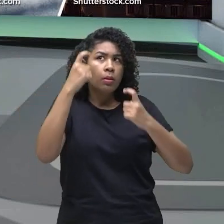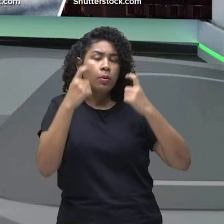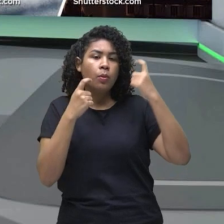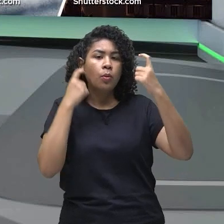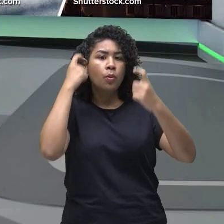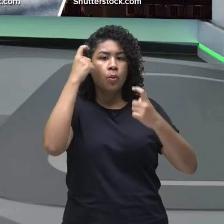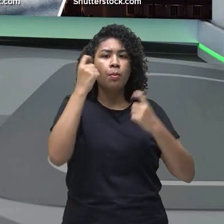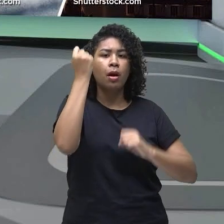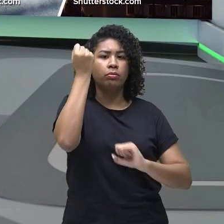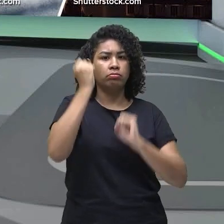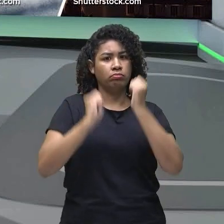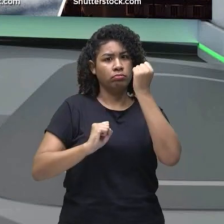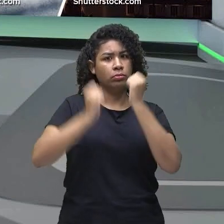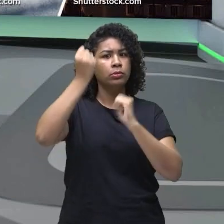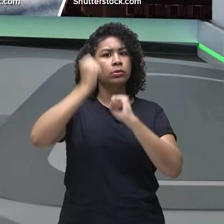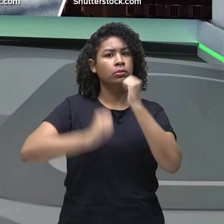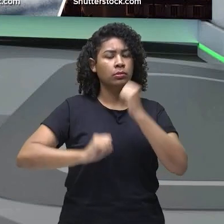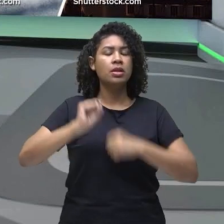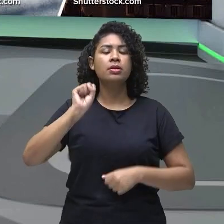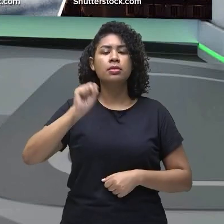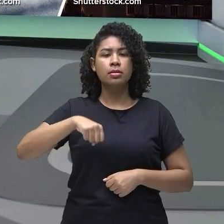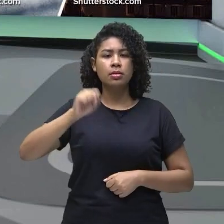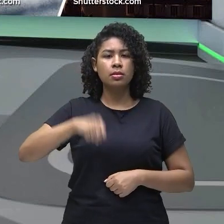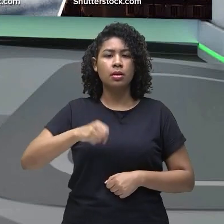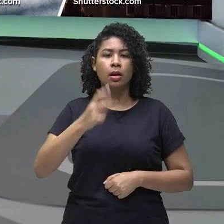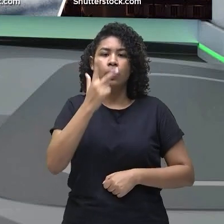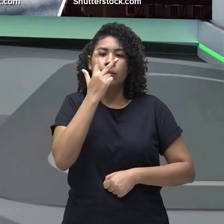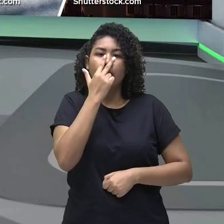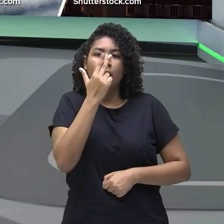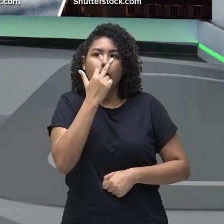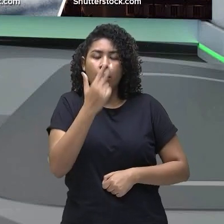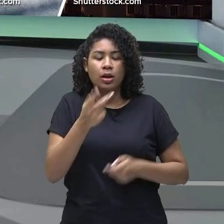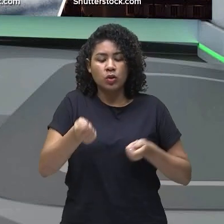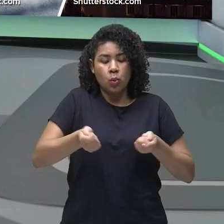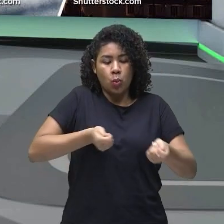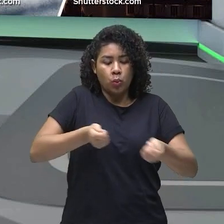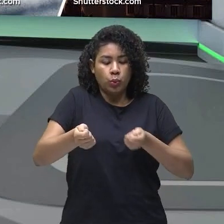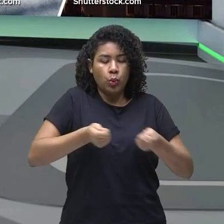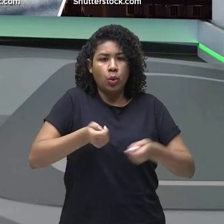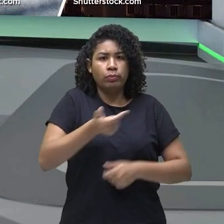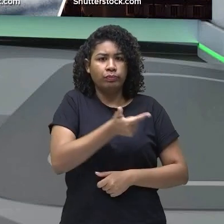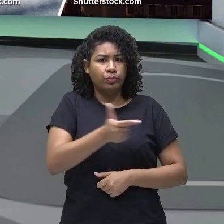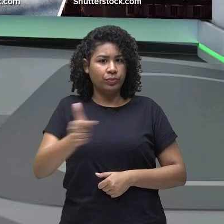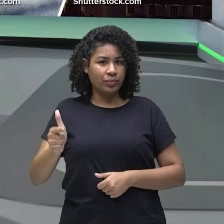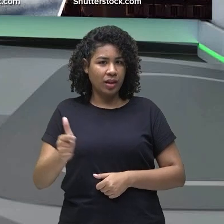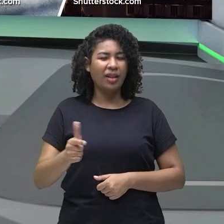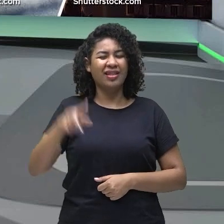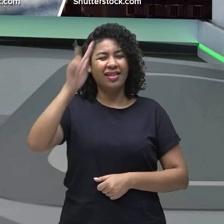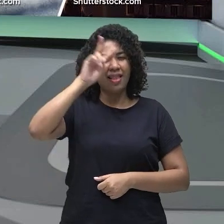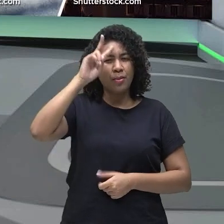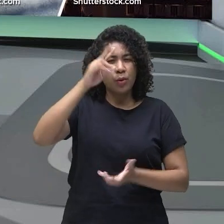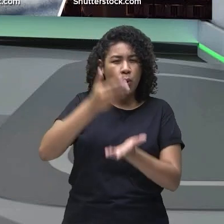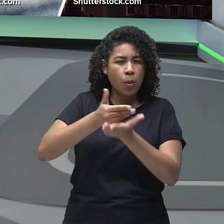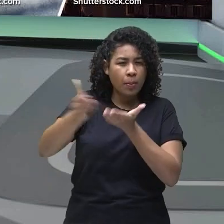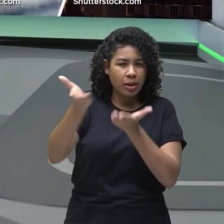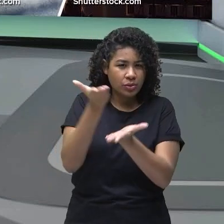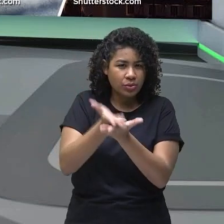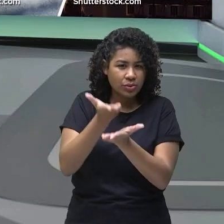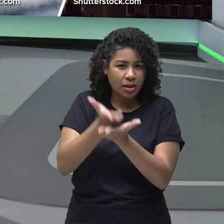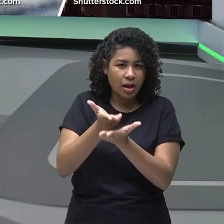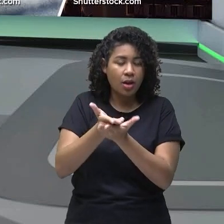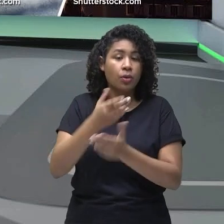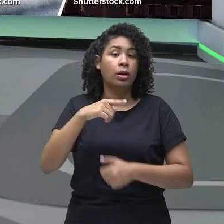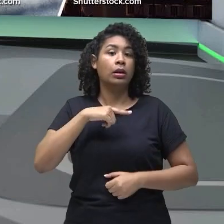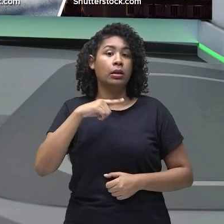industriais esse desequilíbrio do efeito estufa a gente viu no início da aula que o efeito estufa é um fenômeno